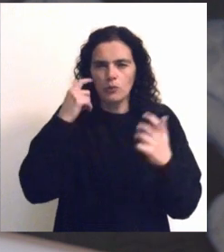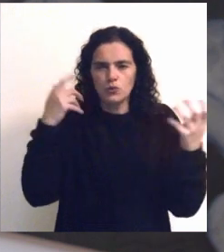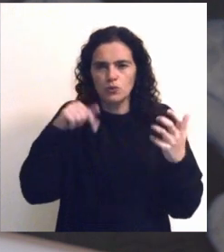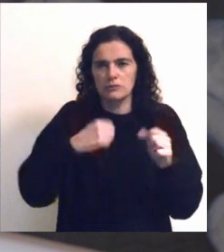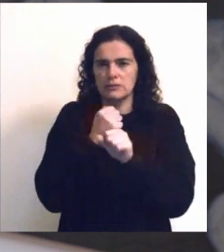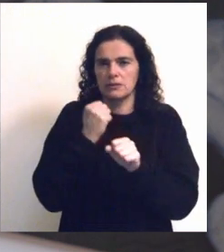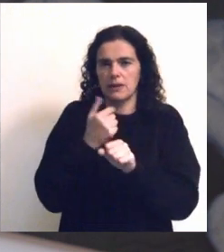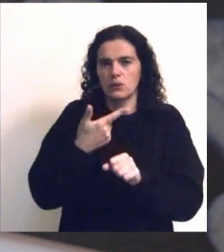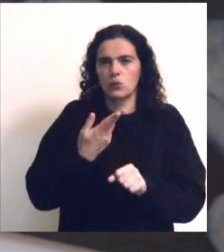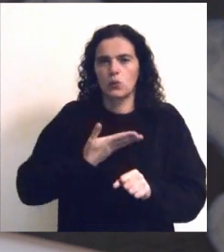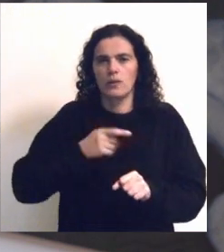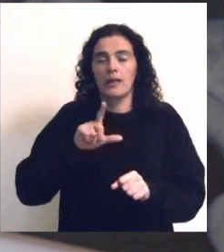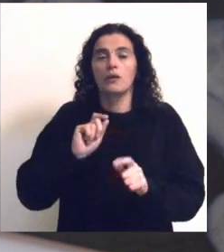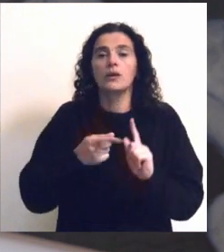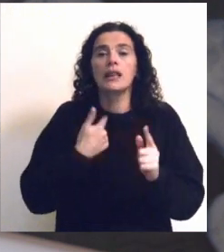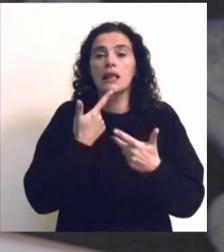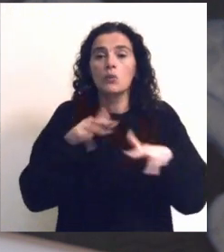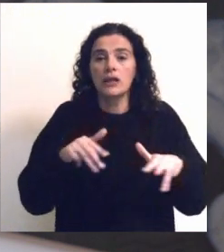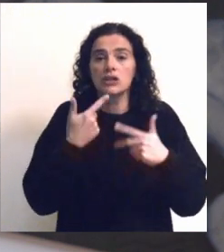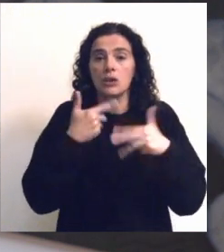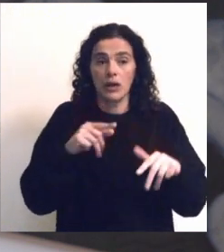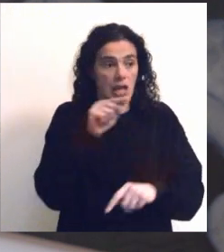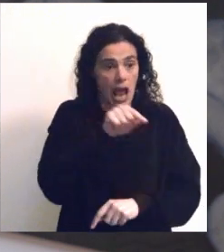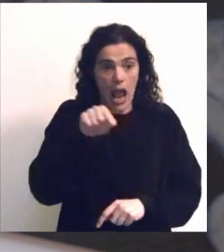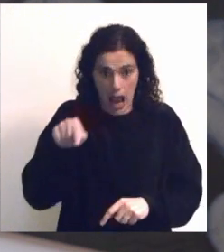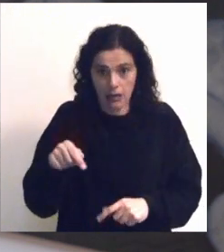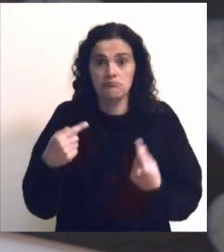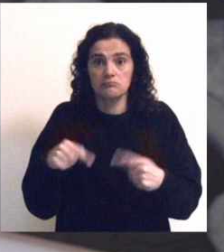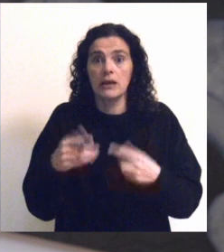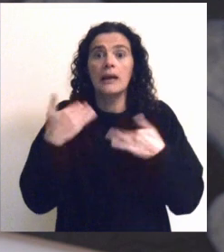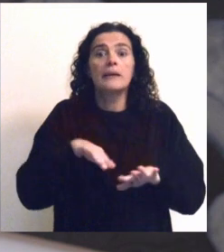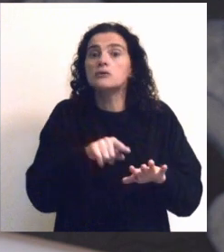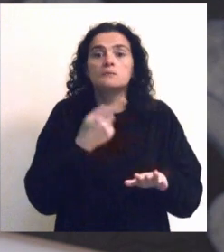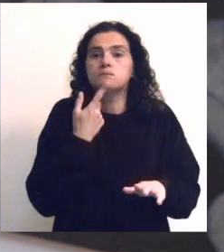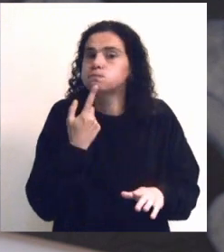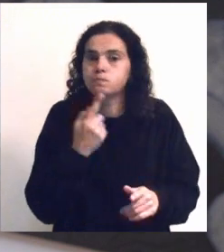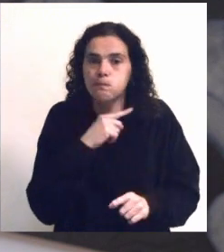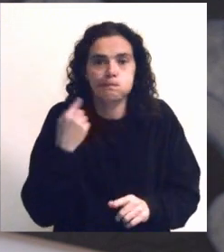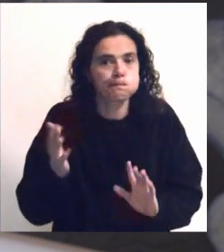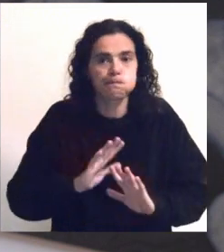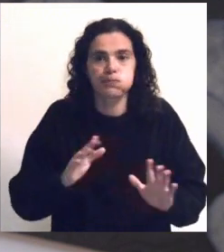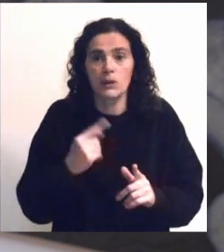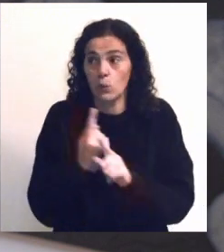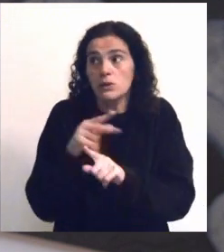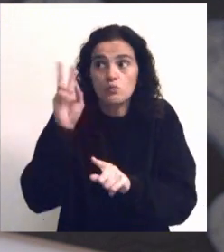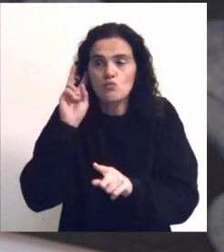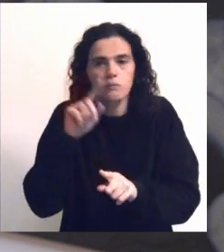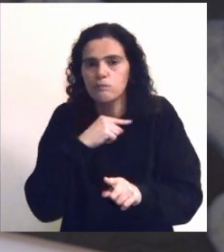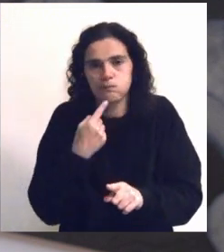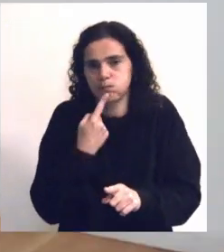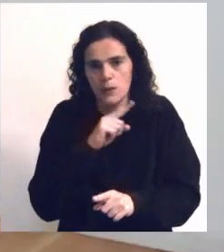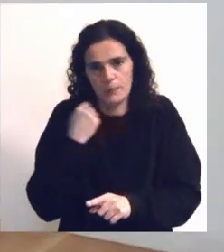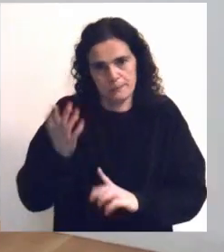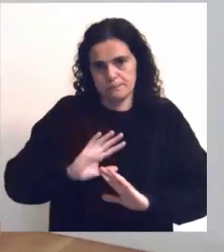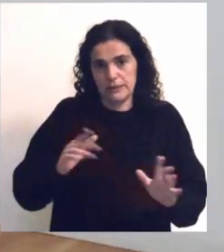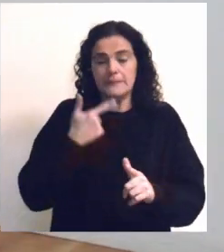obra de Tudela, que é justamente a questão da linguagem. A linguagem está presente, apesar de não ser perceptível aquilo que se